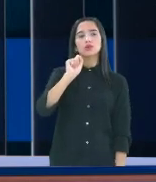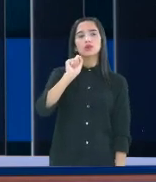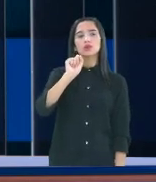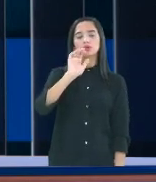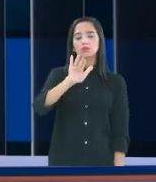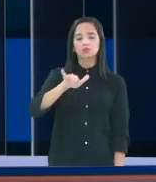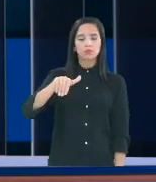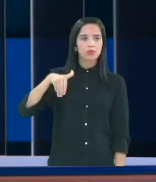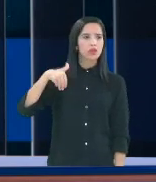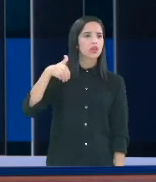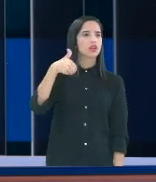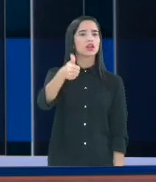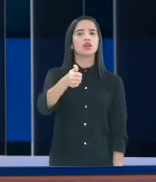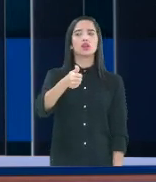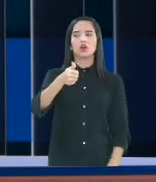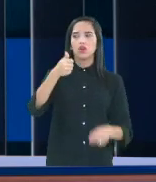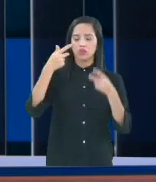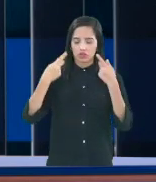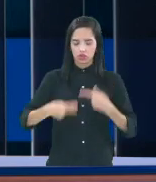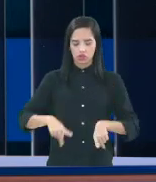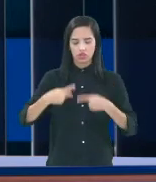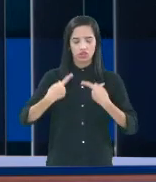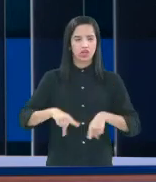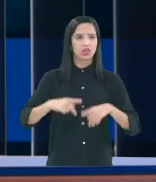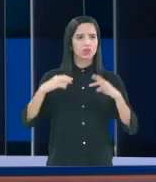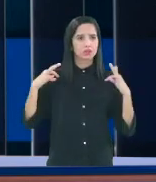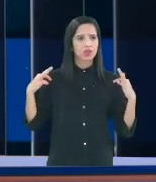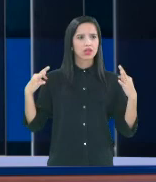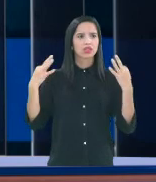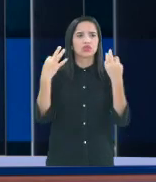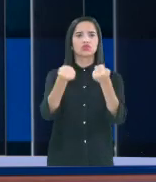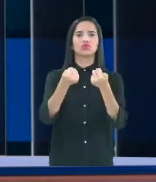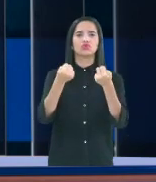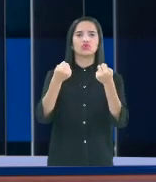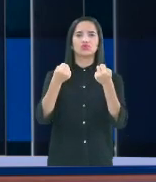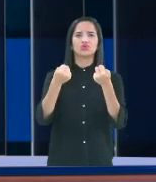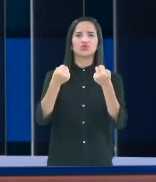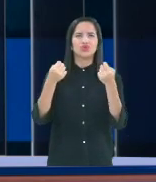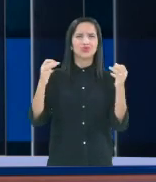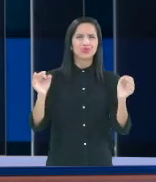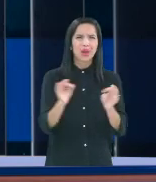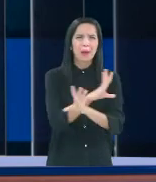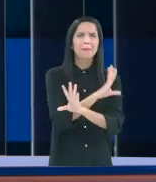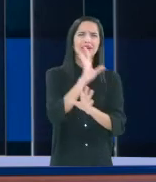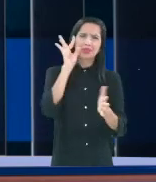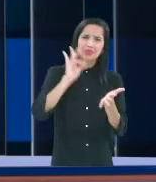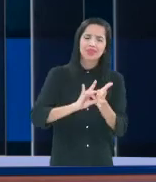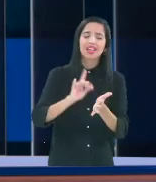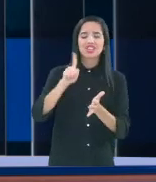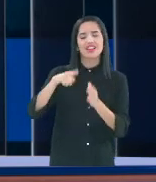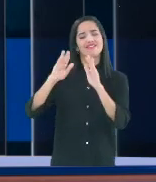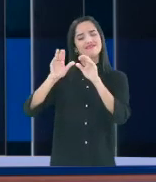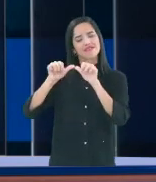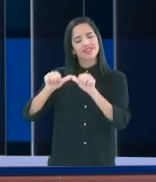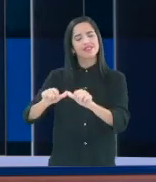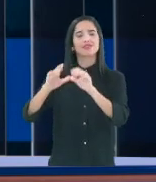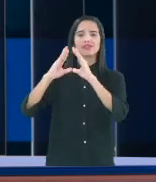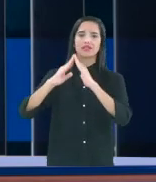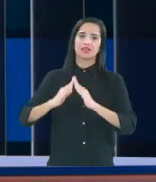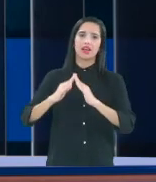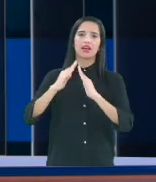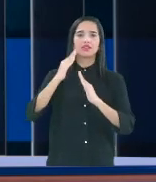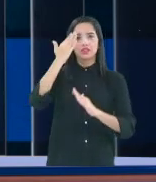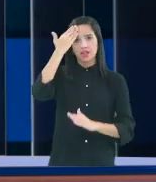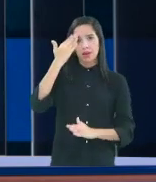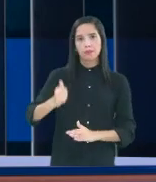período, a melhor maneira para resolver tudo isso é ficando em casa, é tendo consciência daquilo que estamos